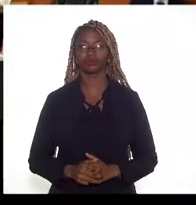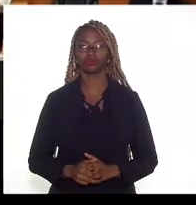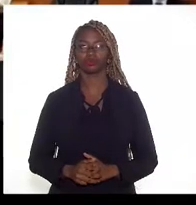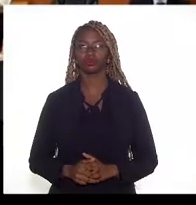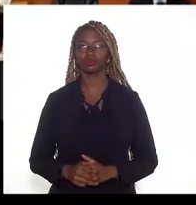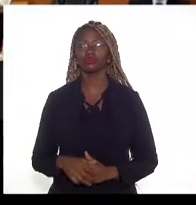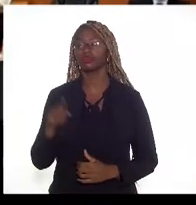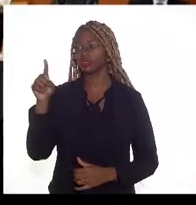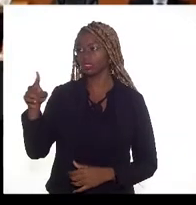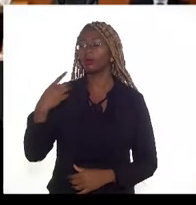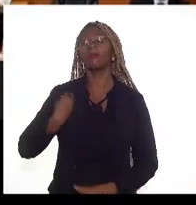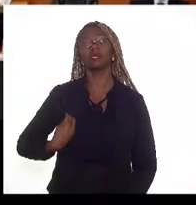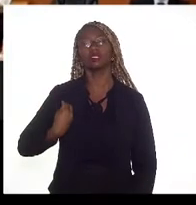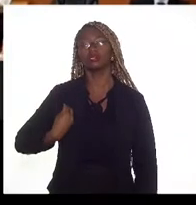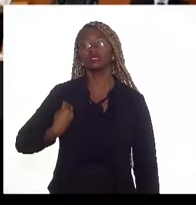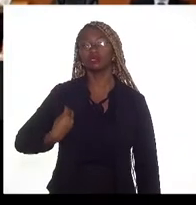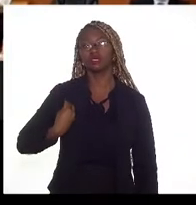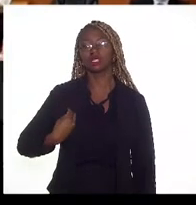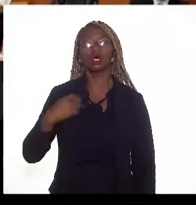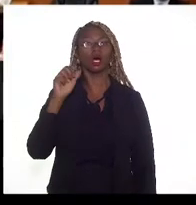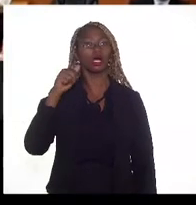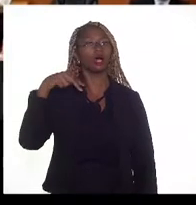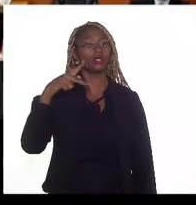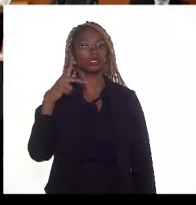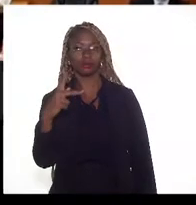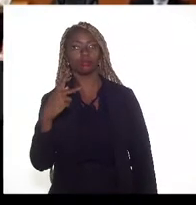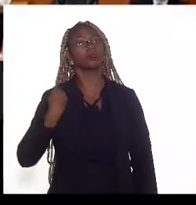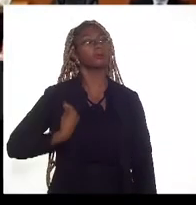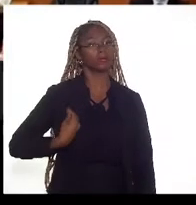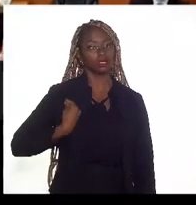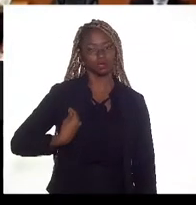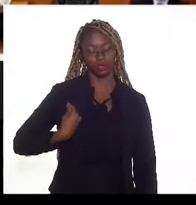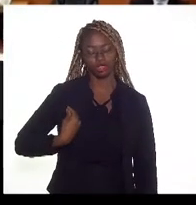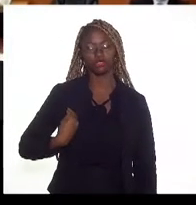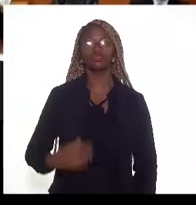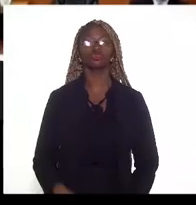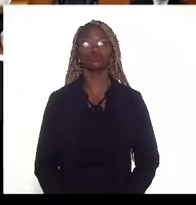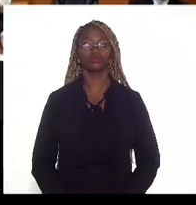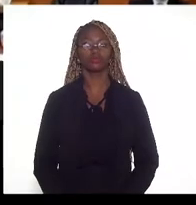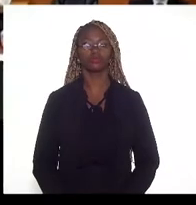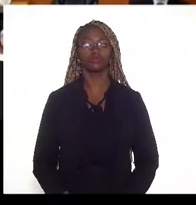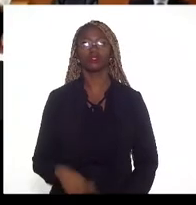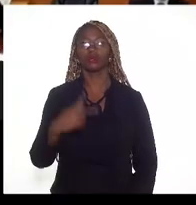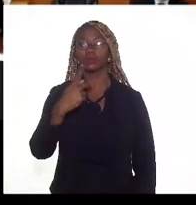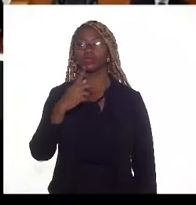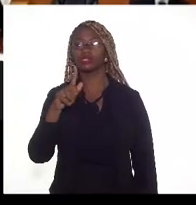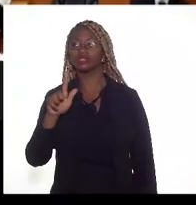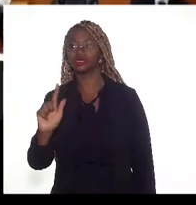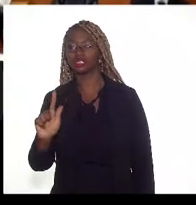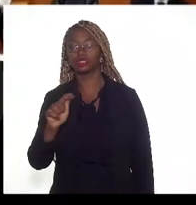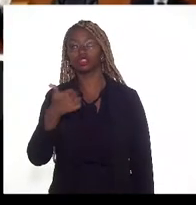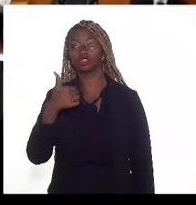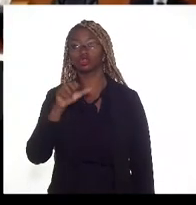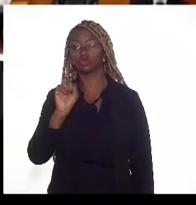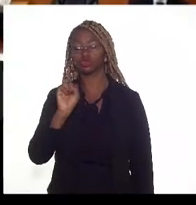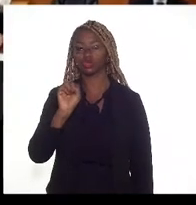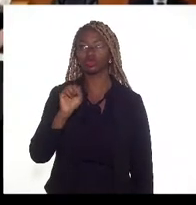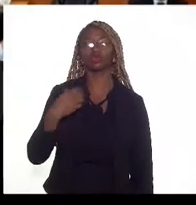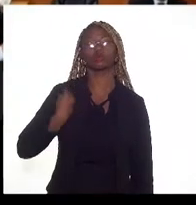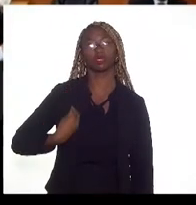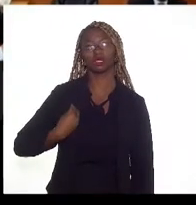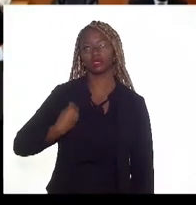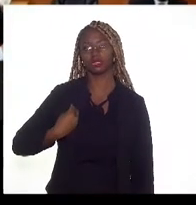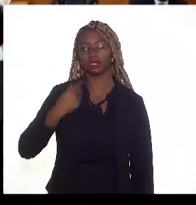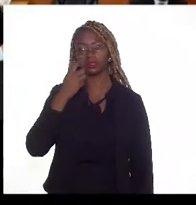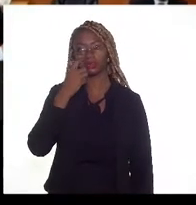presente. A ANP, presente. A PG18, presente.